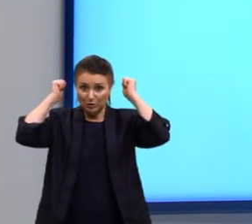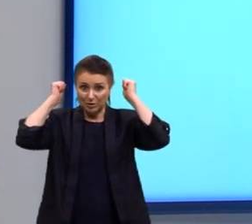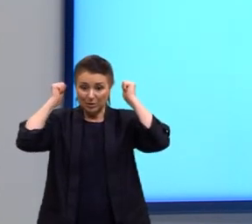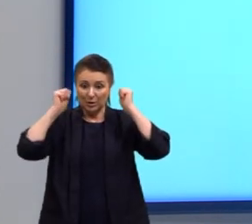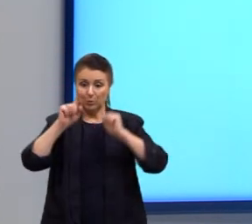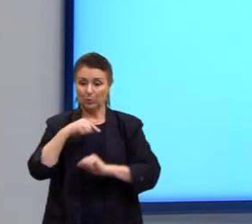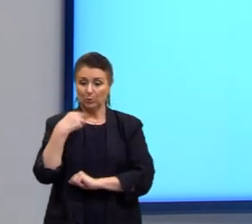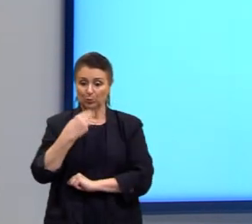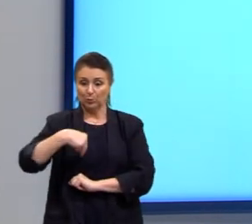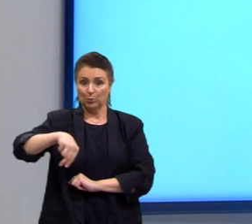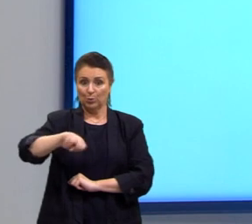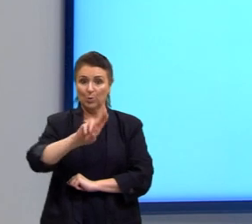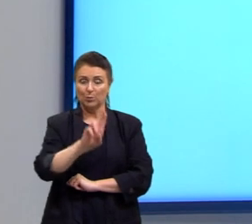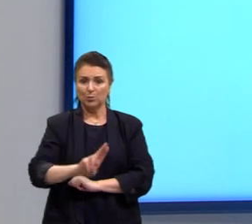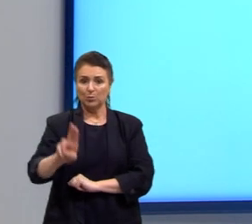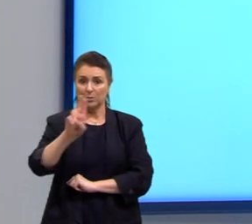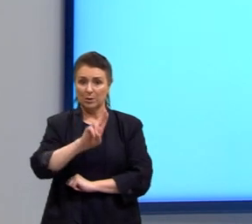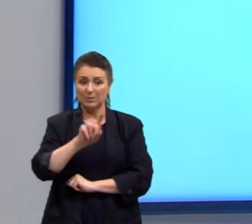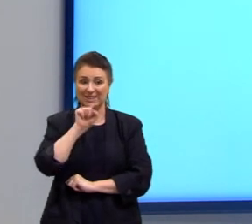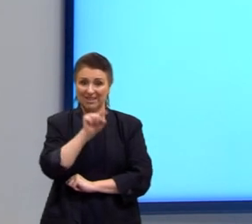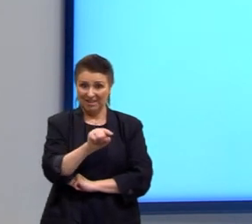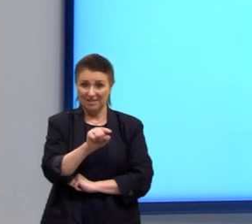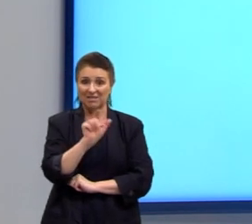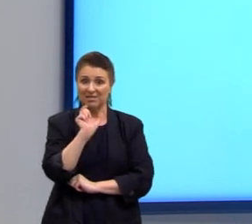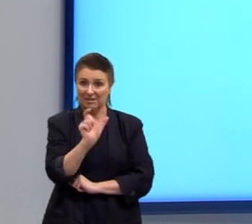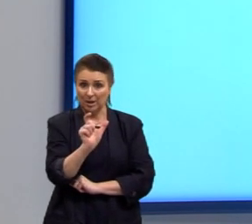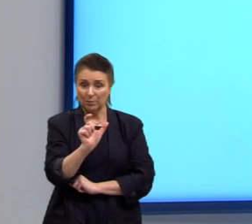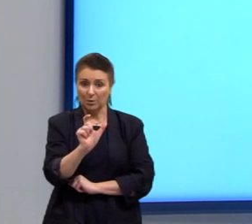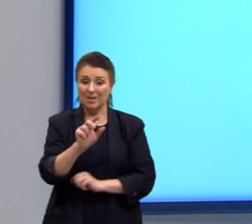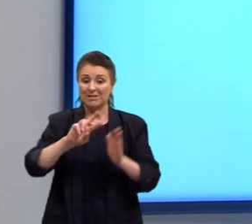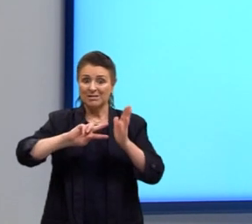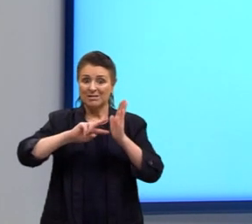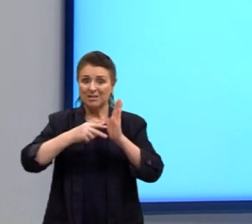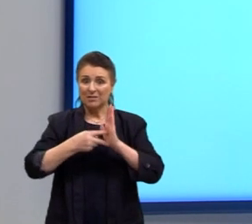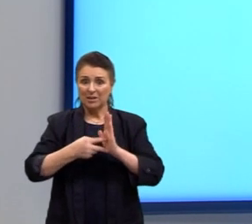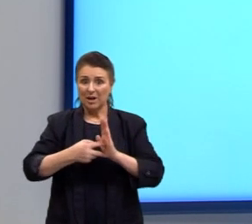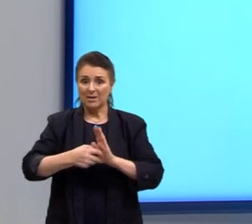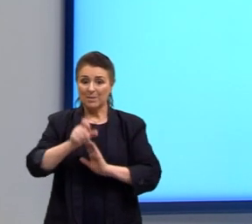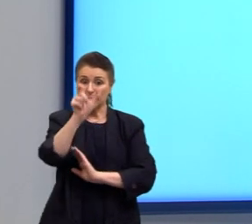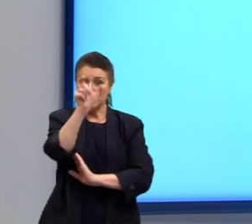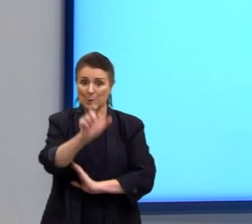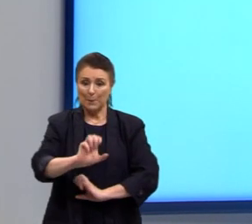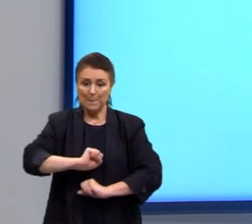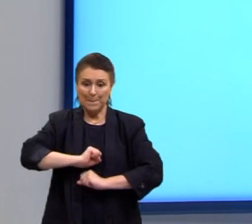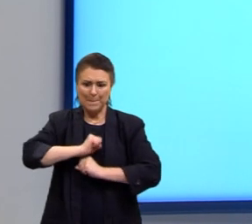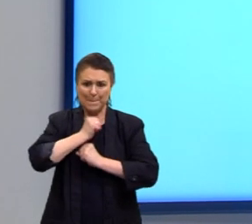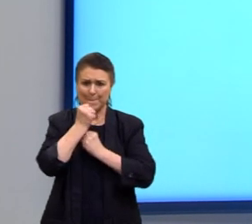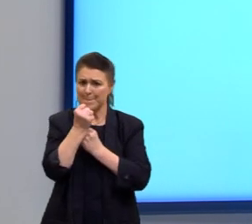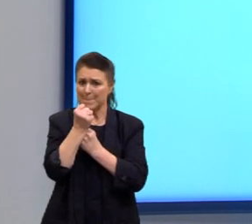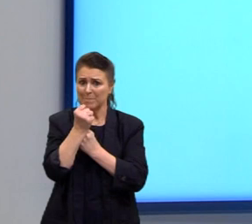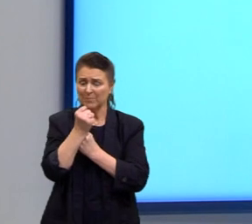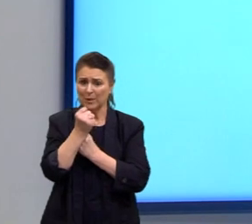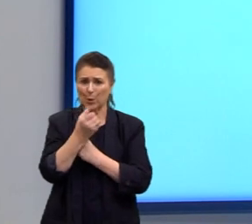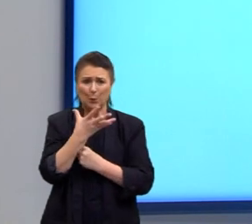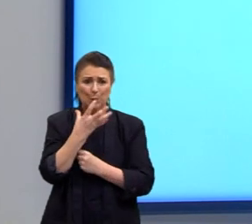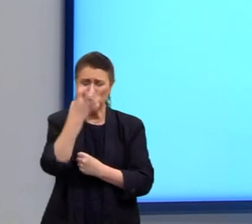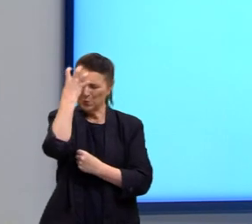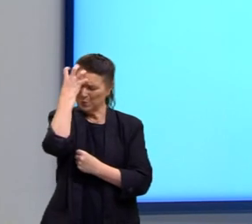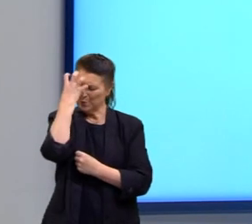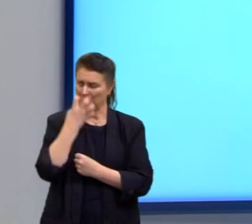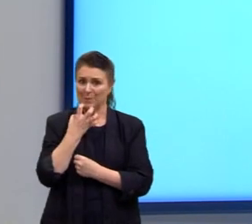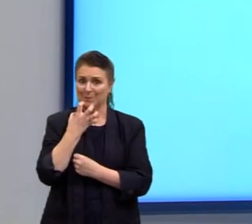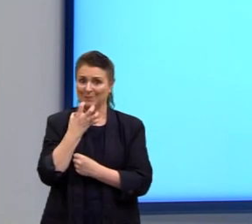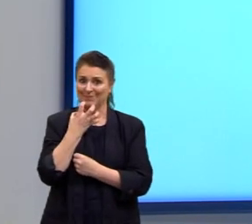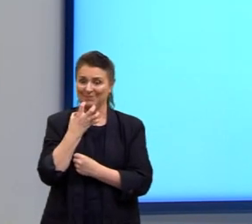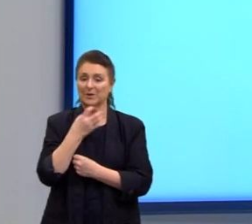que a pessoa está furiosa, que a pessoa está irada. Para compreender isso, nós teremos,